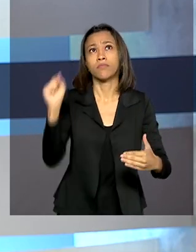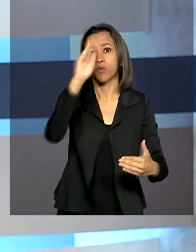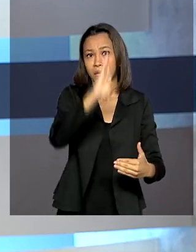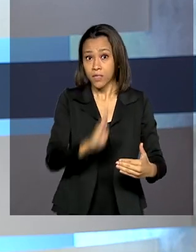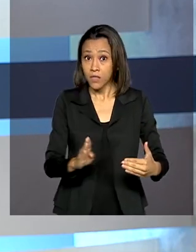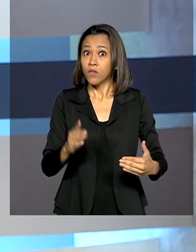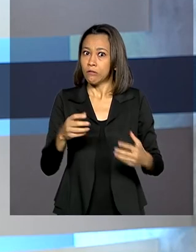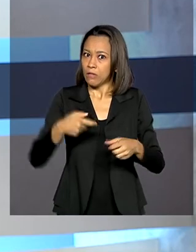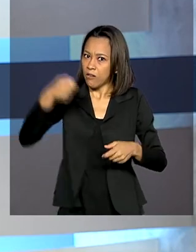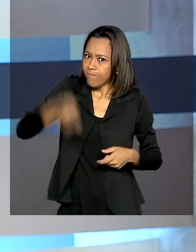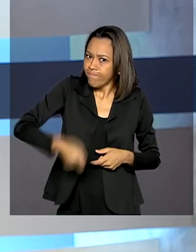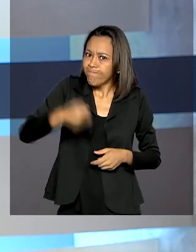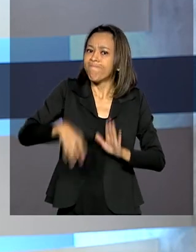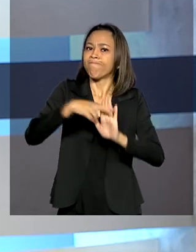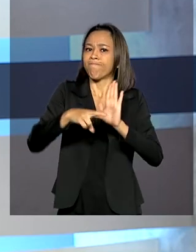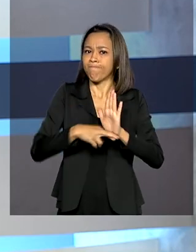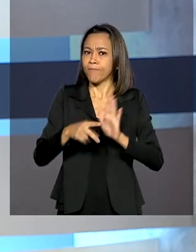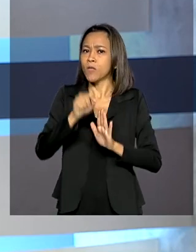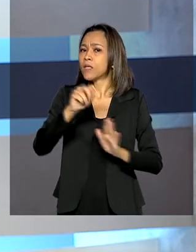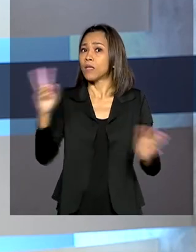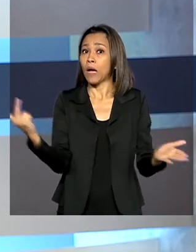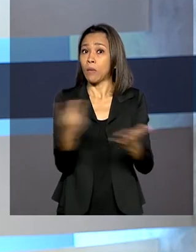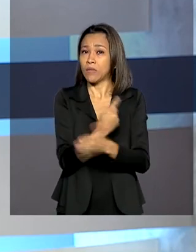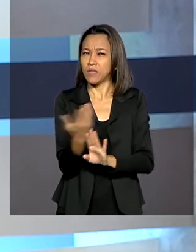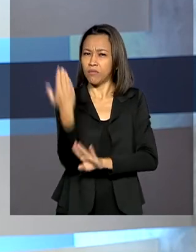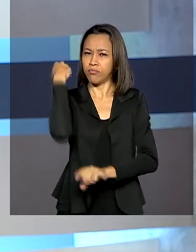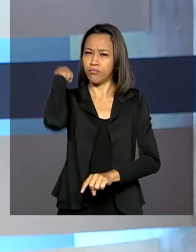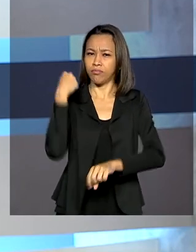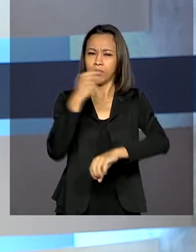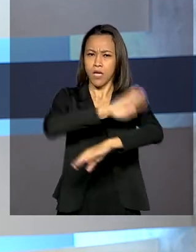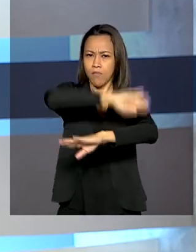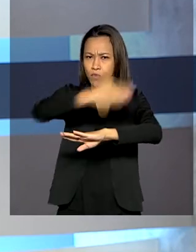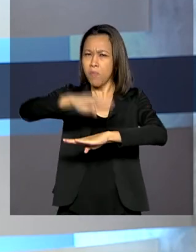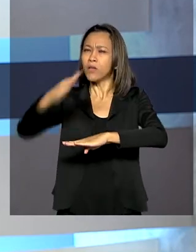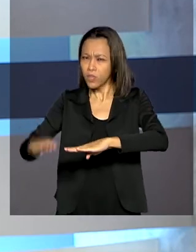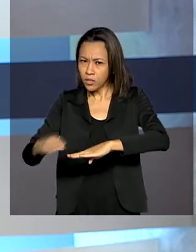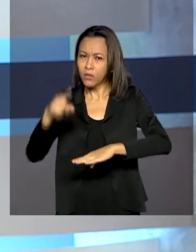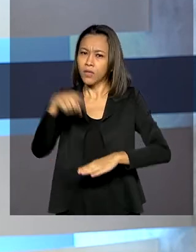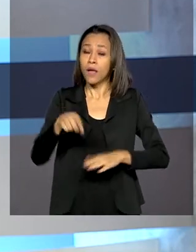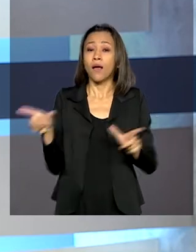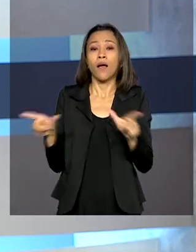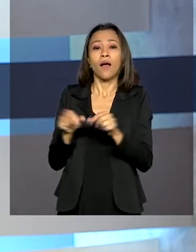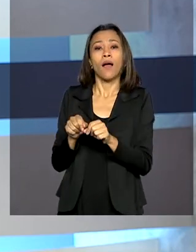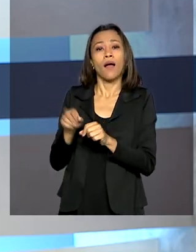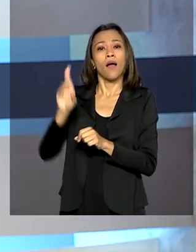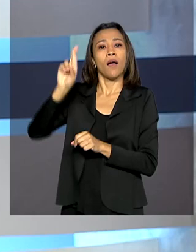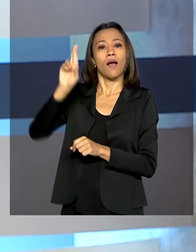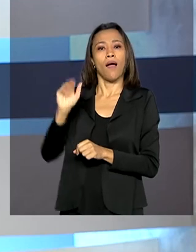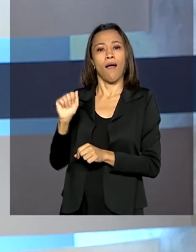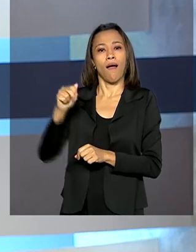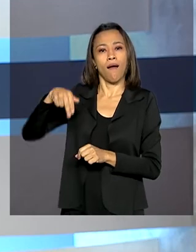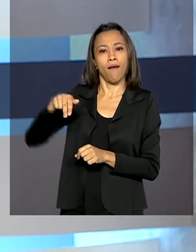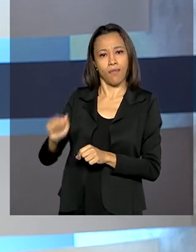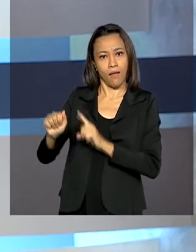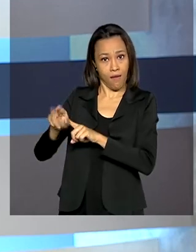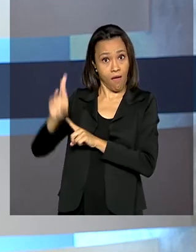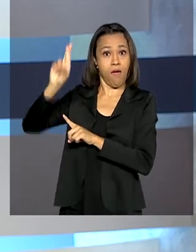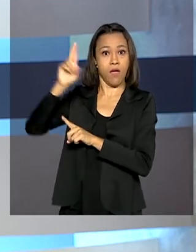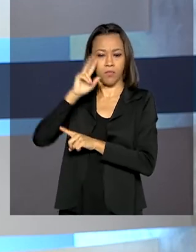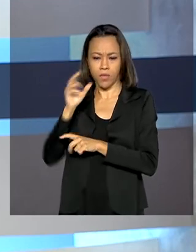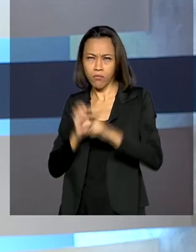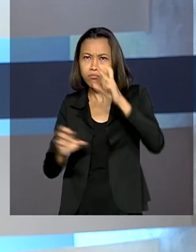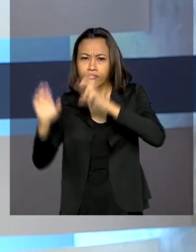acidente de Brumadinho, em Minas Gerais. A Agência Nacional de Águas, responsável por acompanhar mais de 20 mil reservatórios,